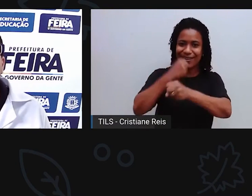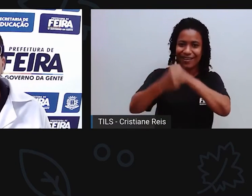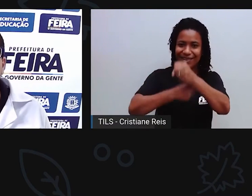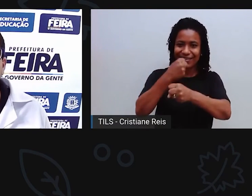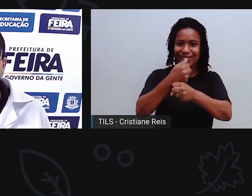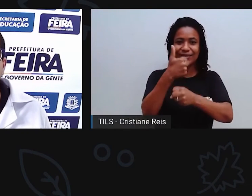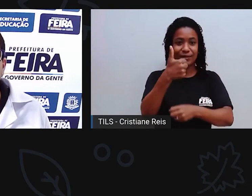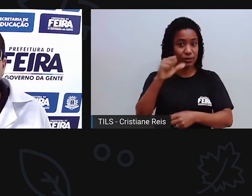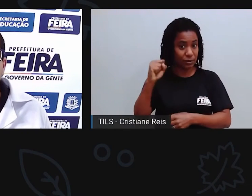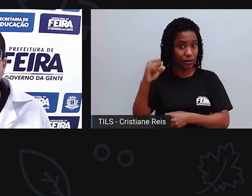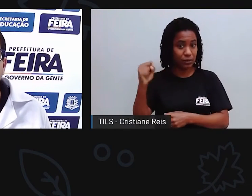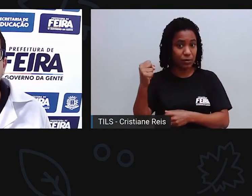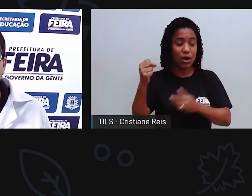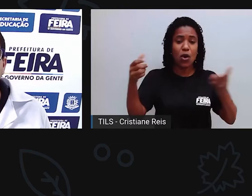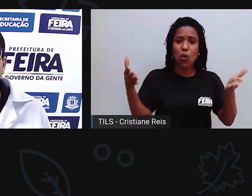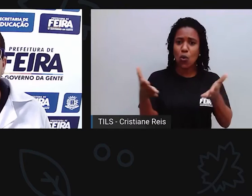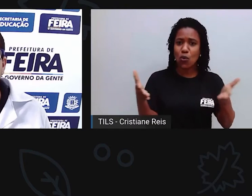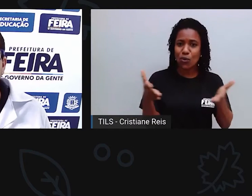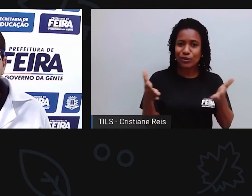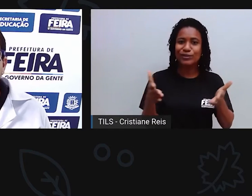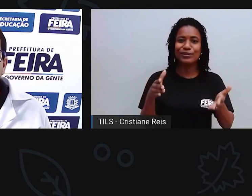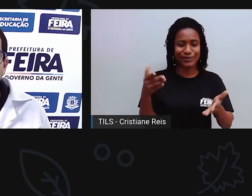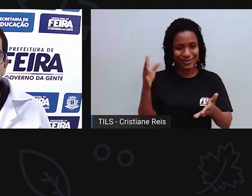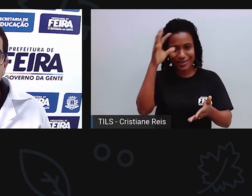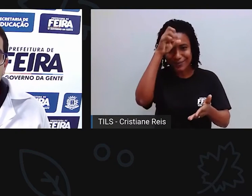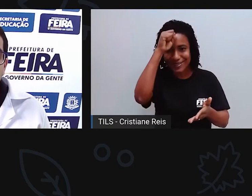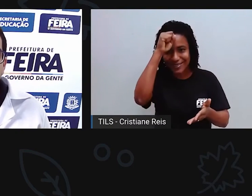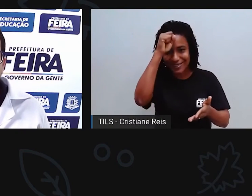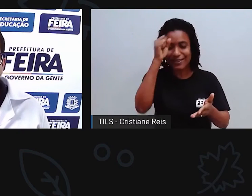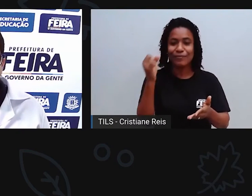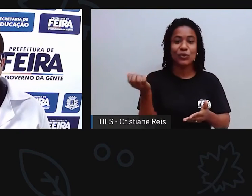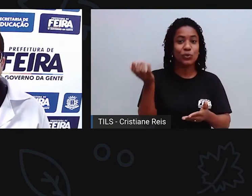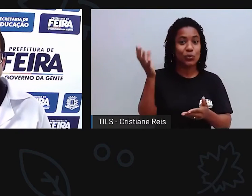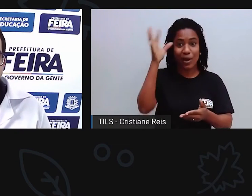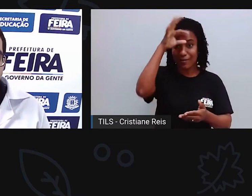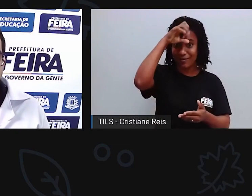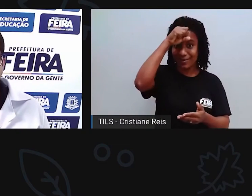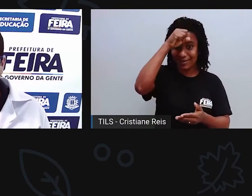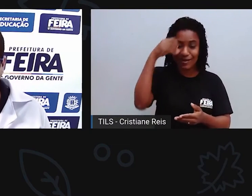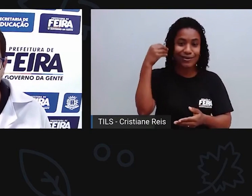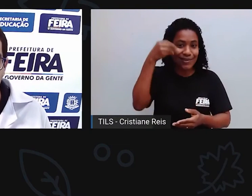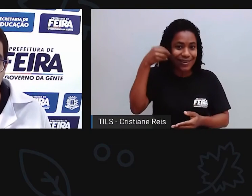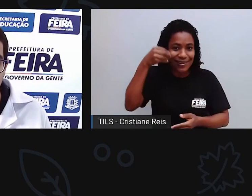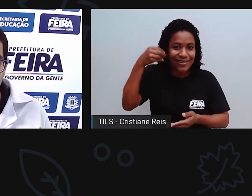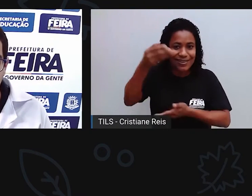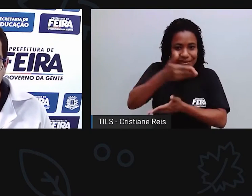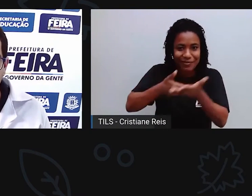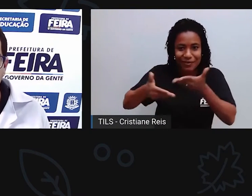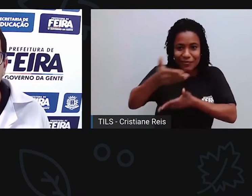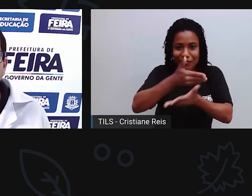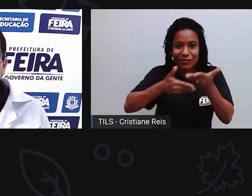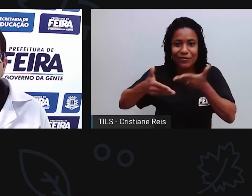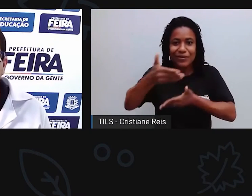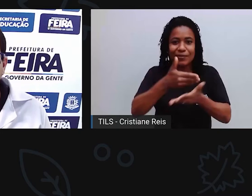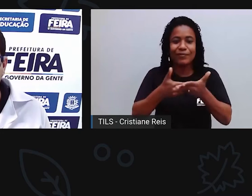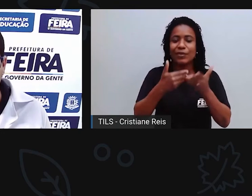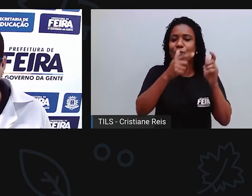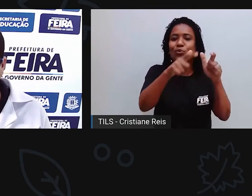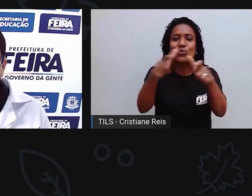saberes e viveres de hoje, a gente vai conversar sobre um dos locais importantes da nossa cidade, um ponto